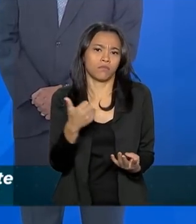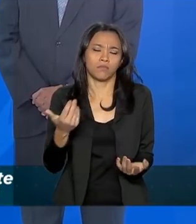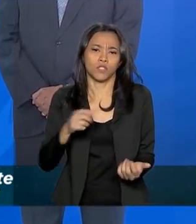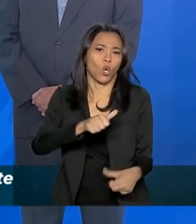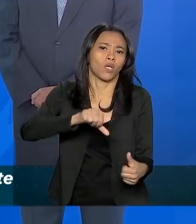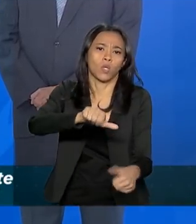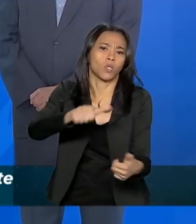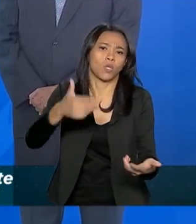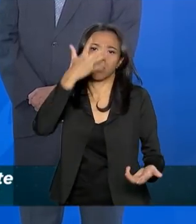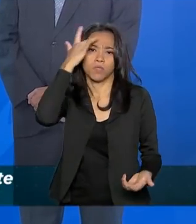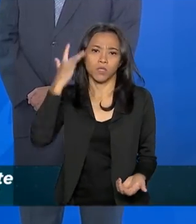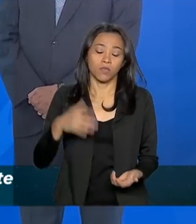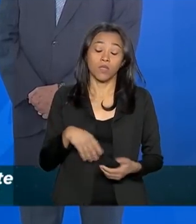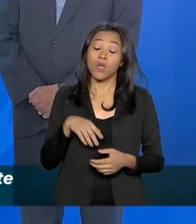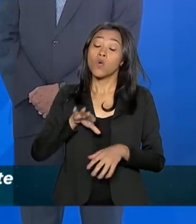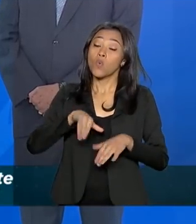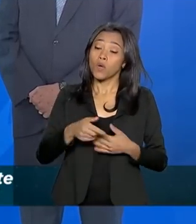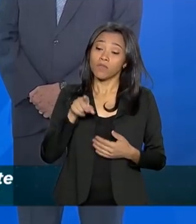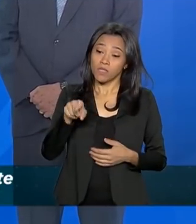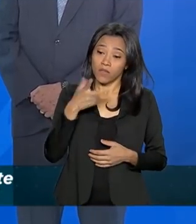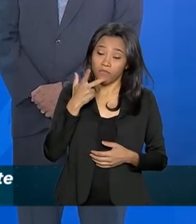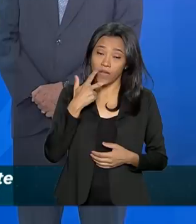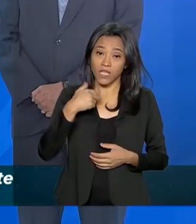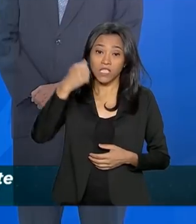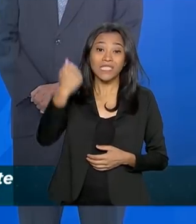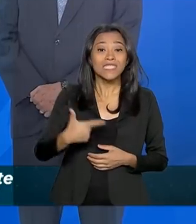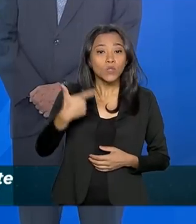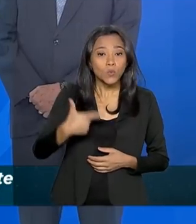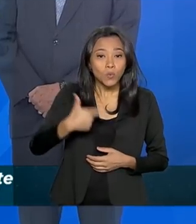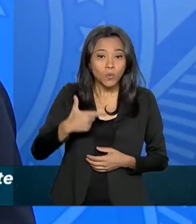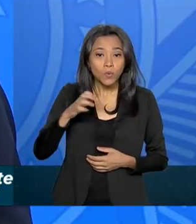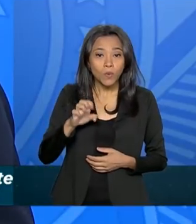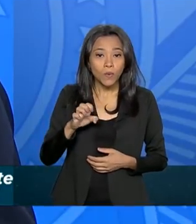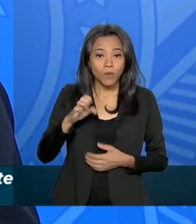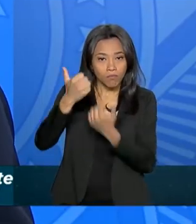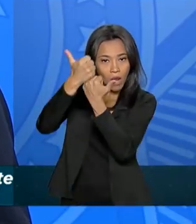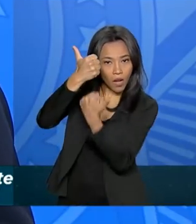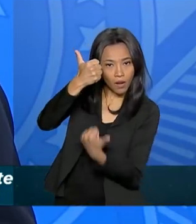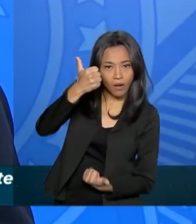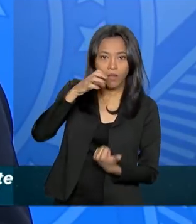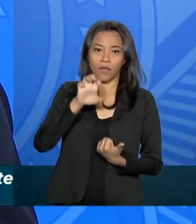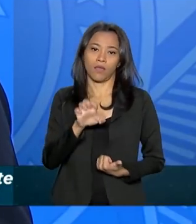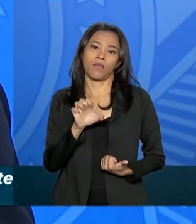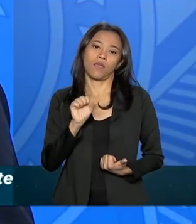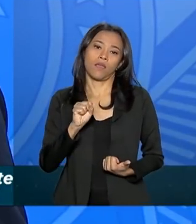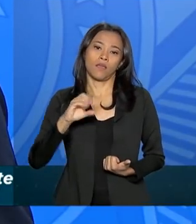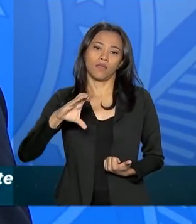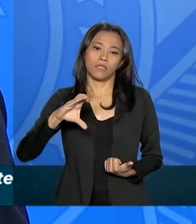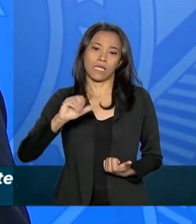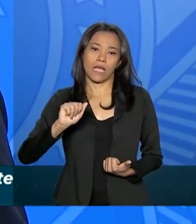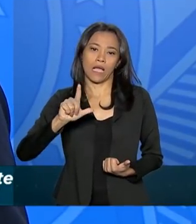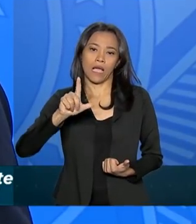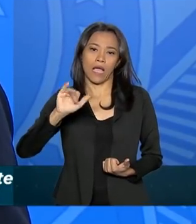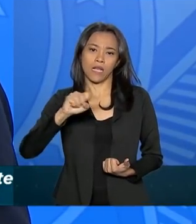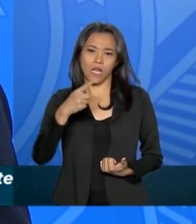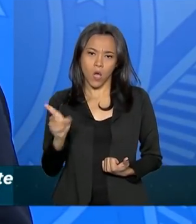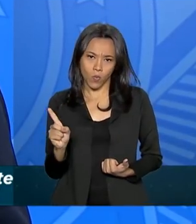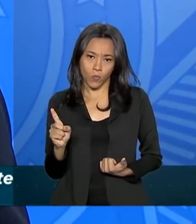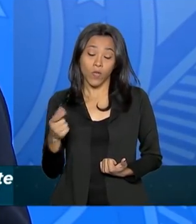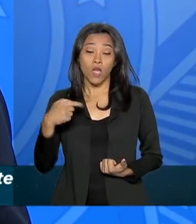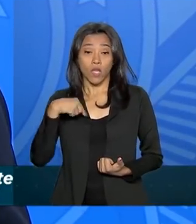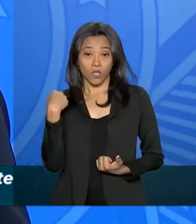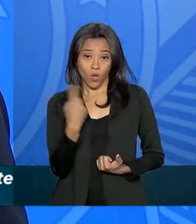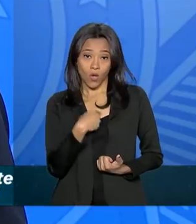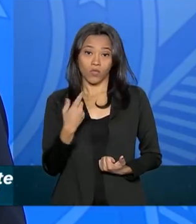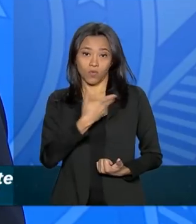Quando você fala em segundo escalão, nós pegamos um governo muito aparelhado, não